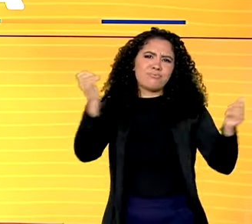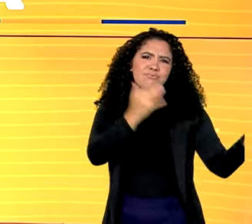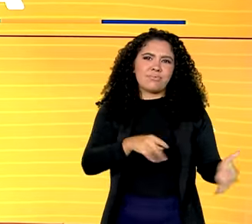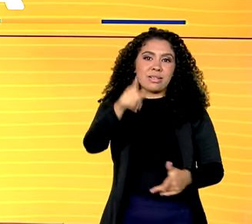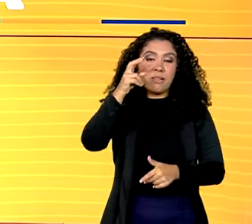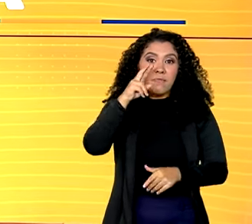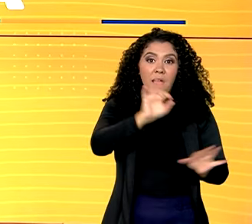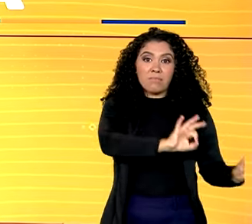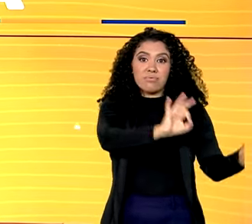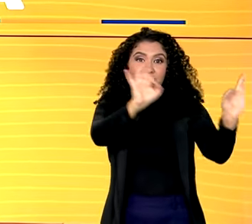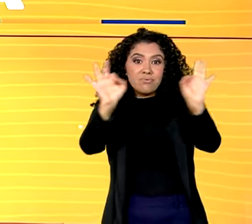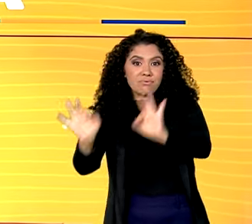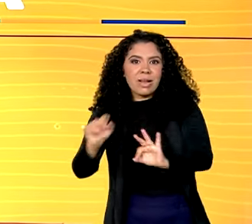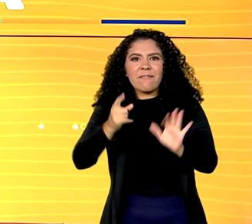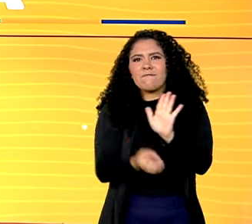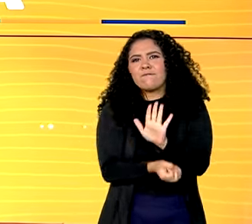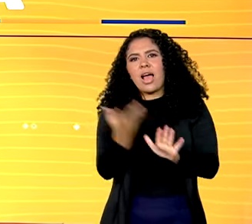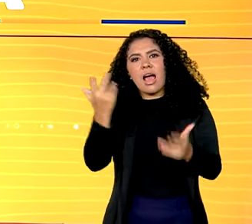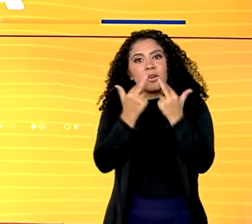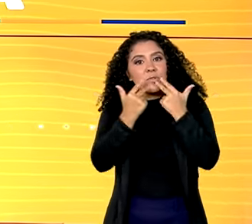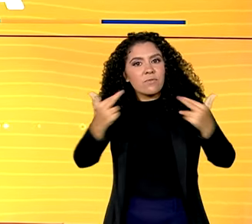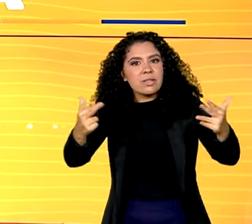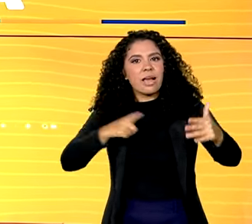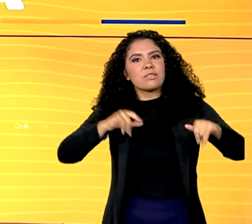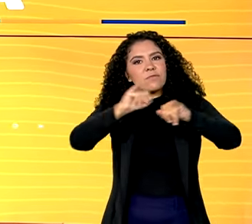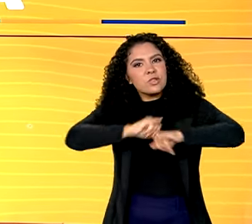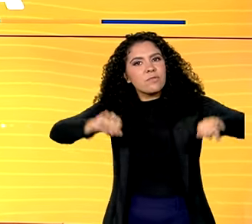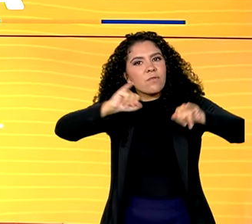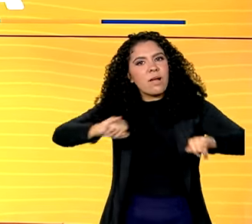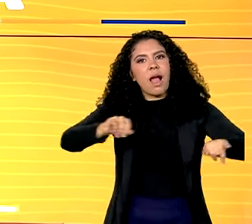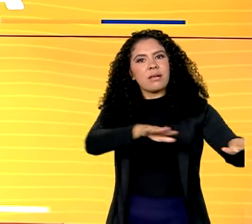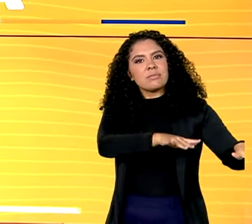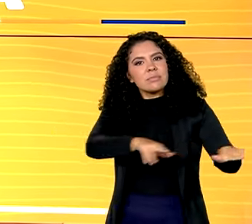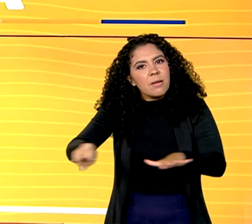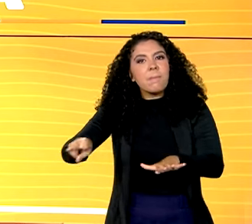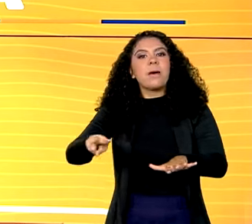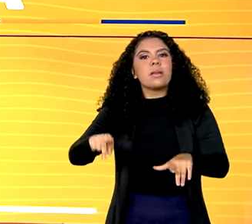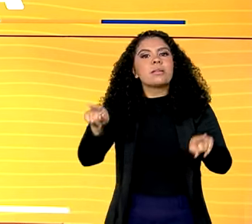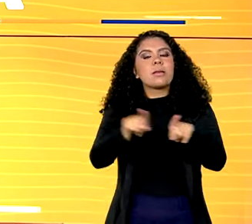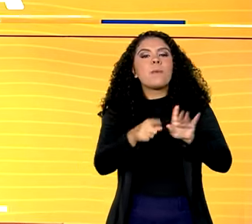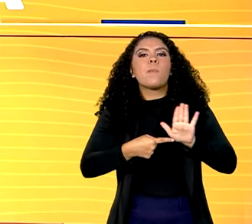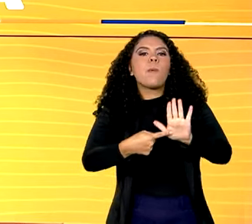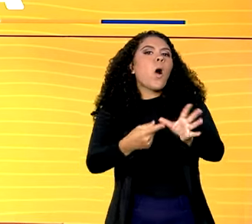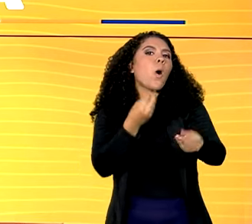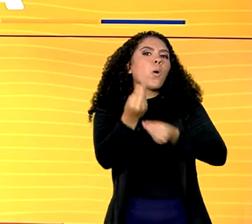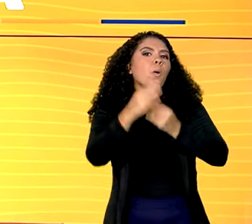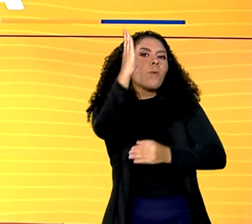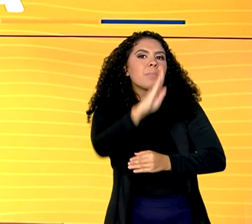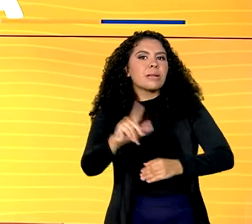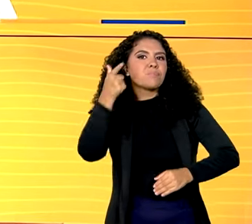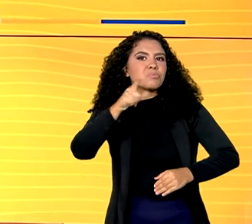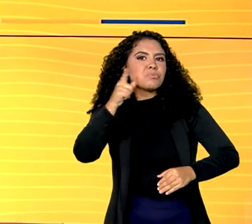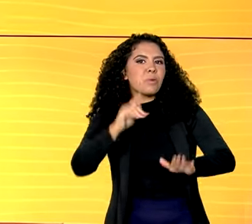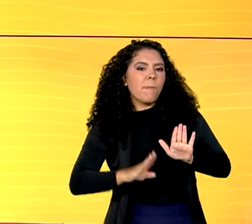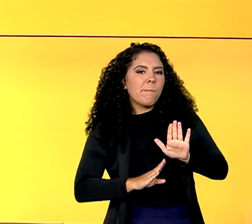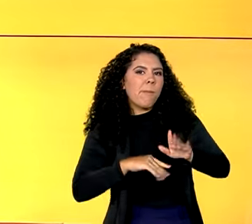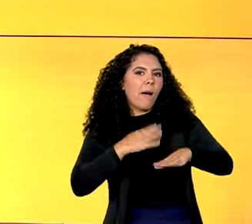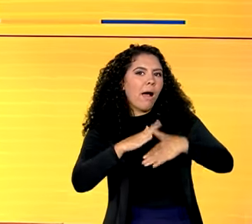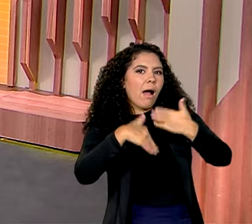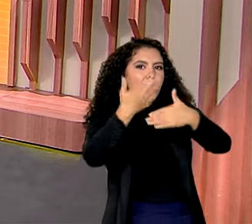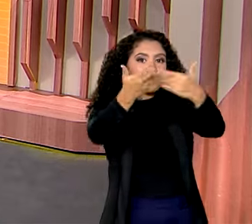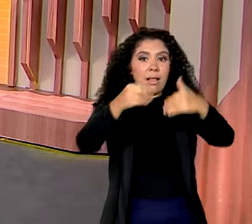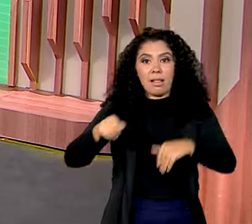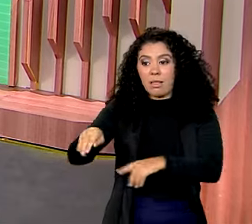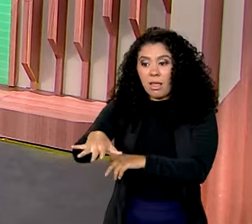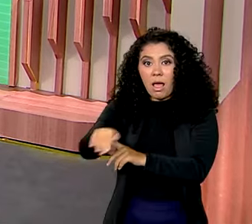um conjunto de notícias divulgadas ao longo da semana e que mostram como o país está avançando em diferentes áreas.